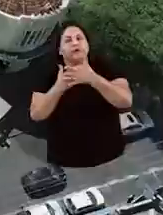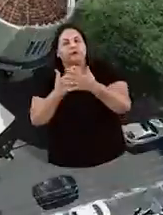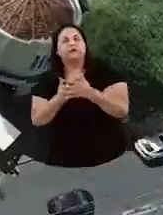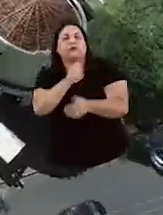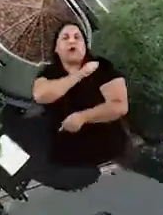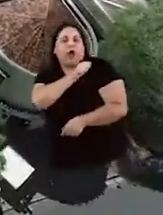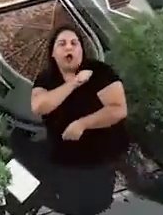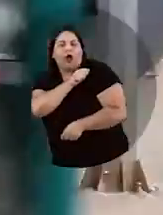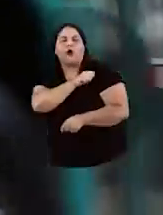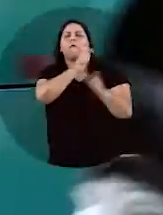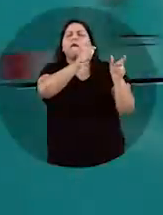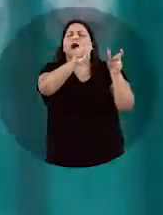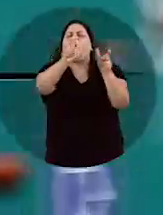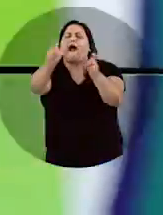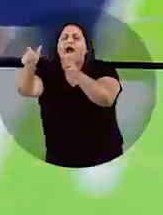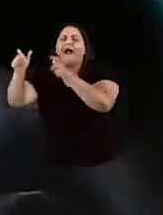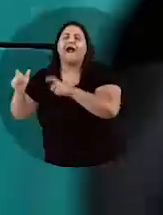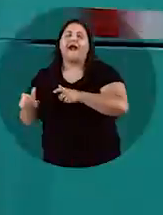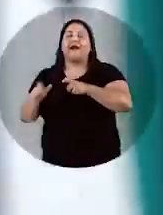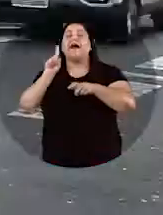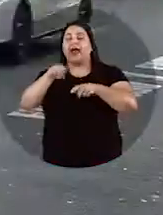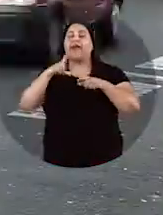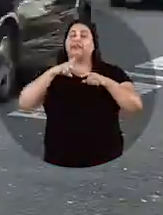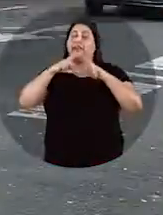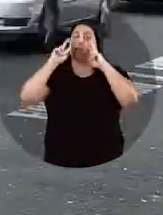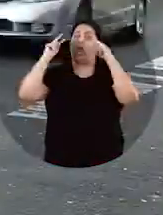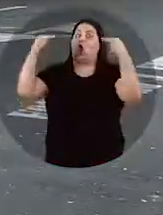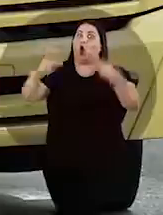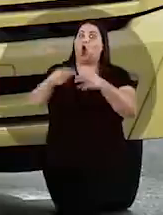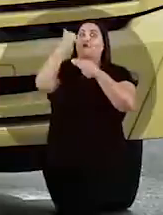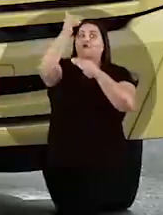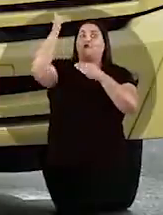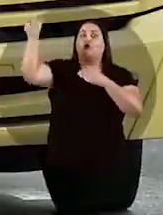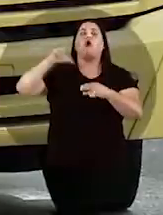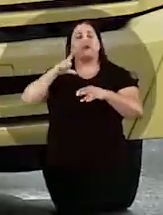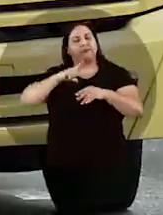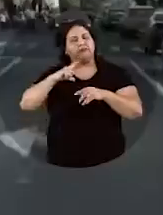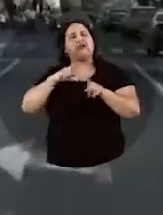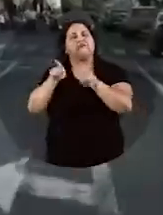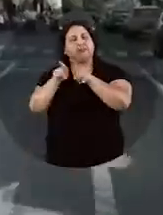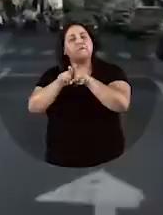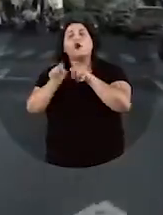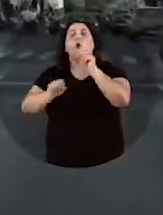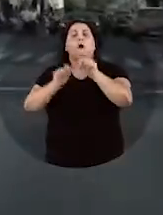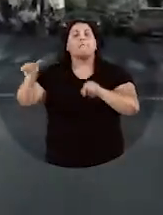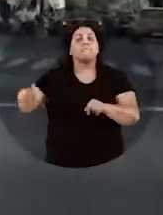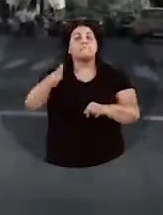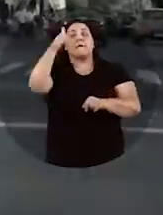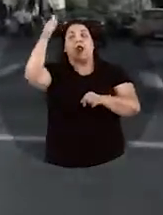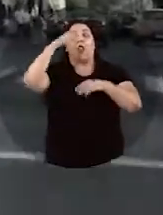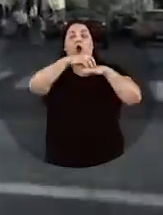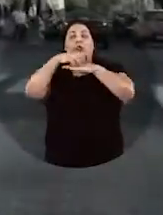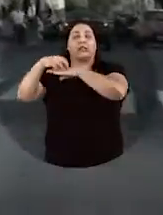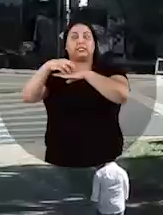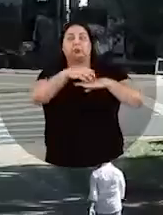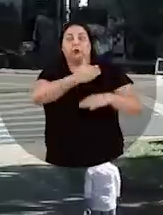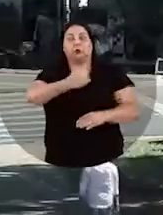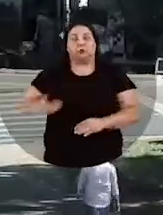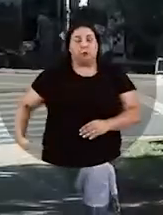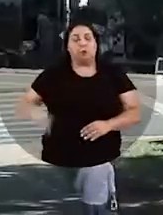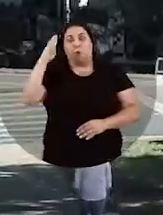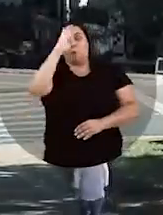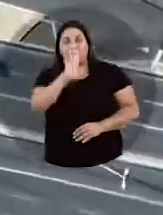todos os bairros e foram reconhecidos até fora do país como o Prêmio de Melhor Transporte Público do Brasil,